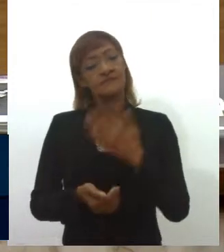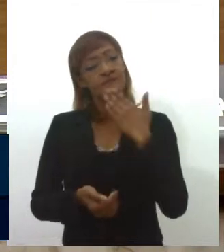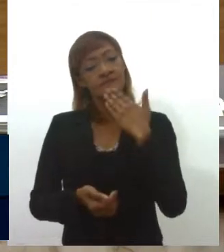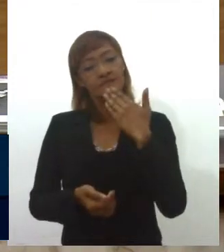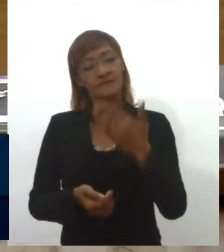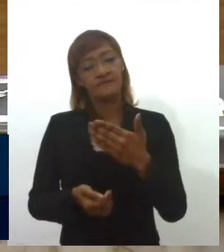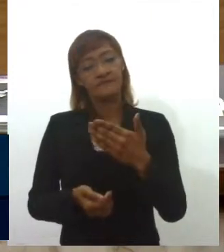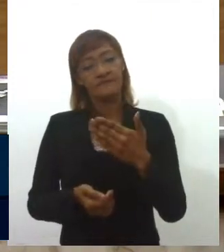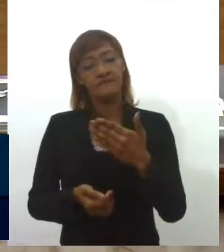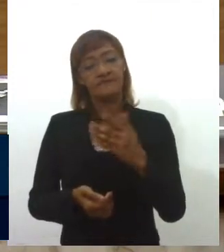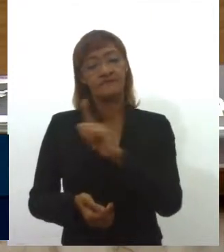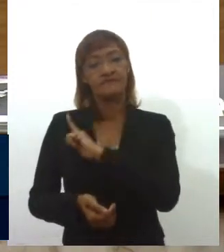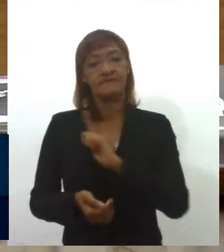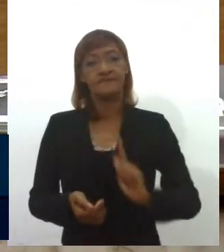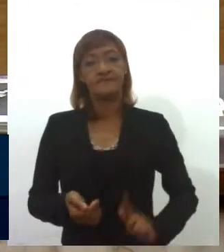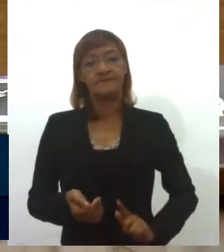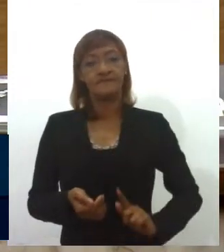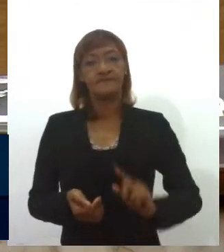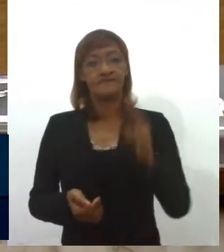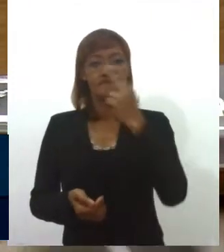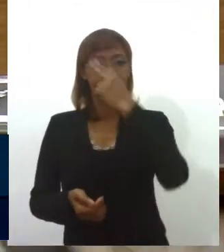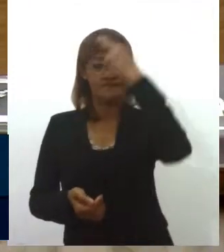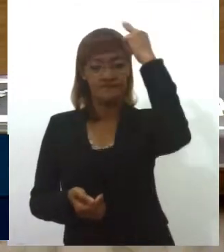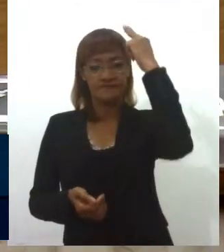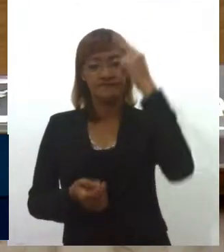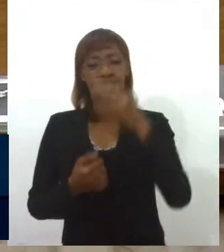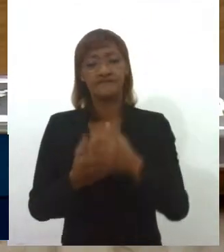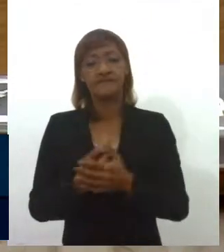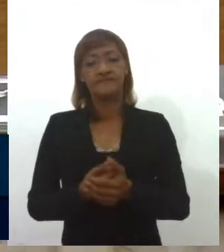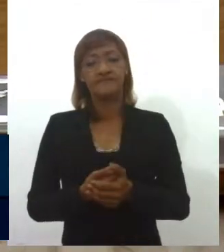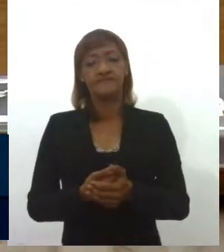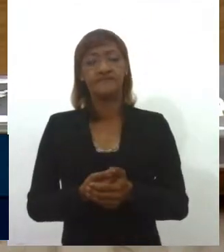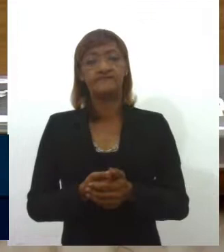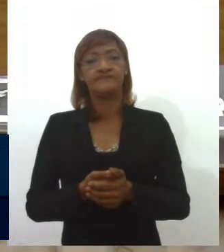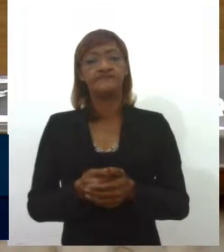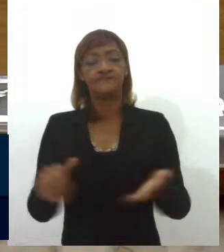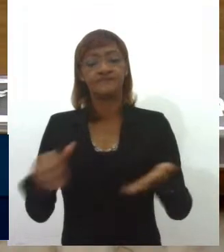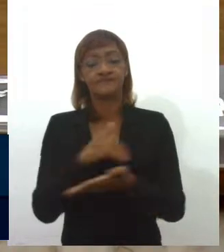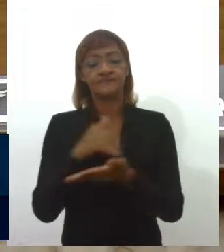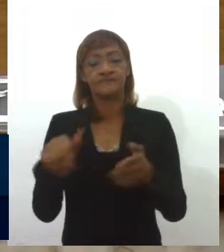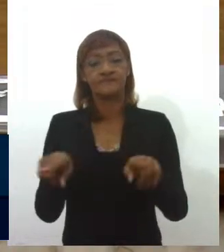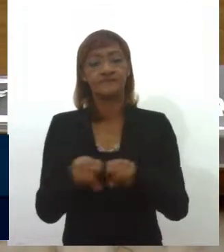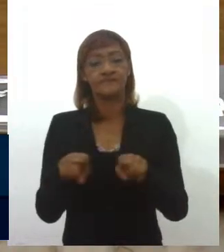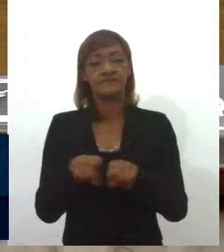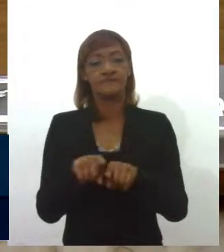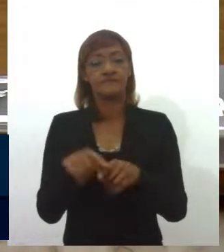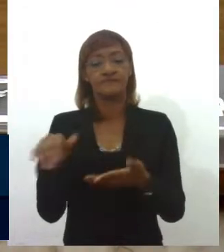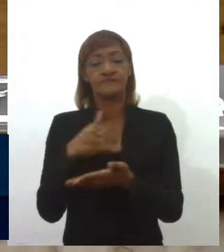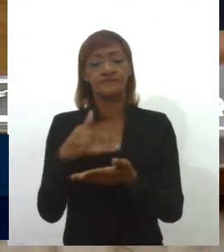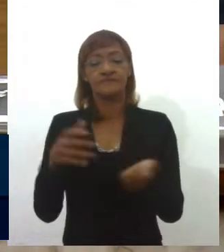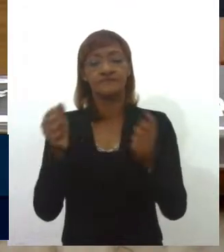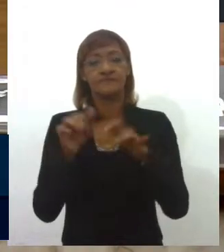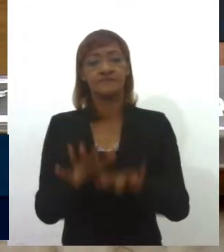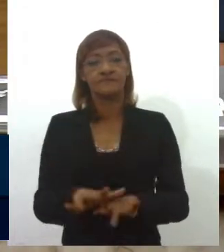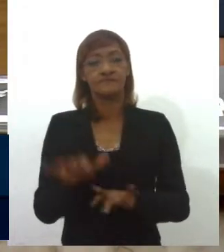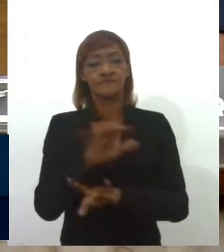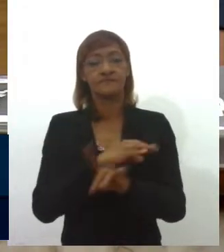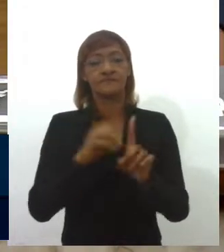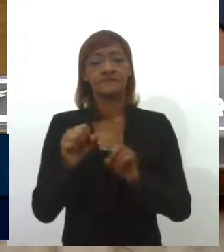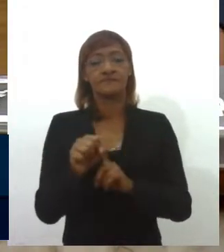excelentíssimo governador Belivaldo Chagas, excelentíssimo secretário de Estado de Inclusão e Assistência Social,